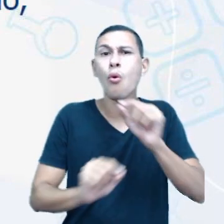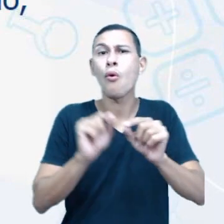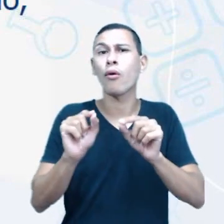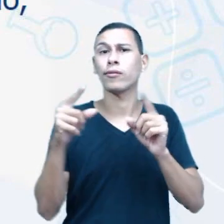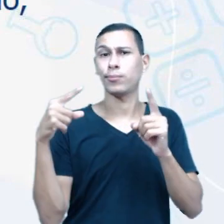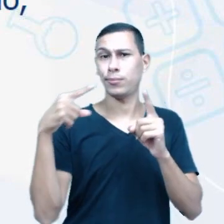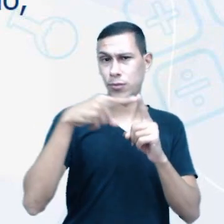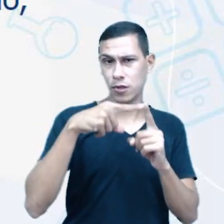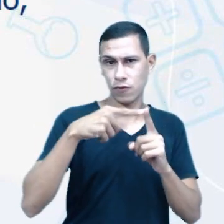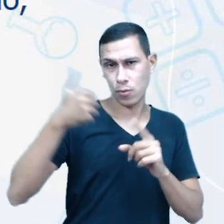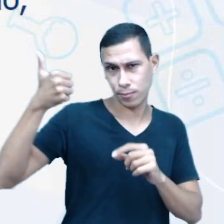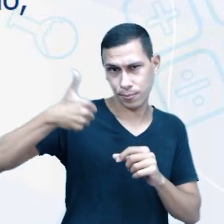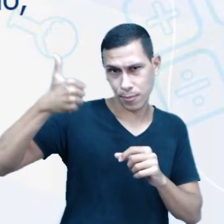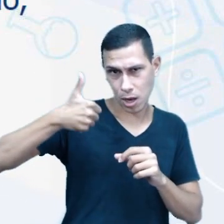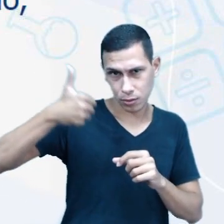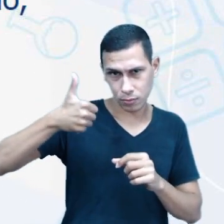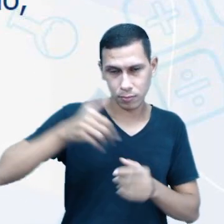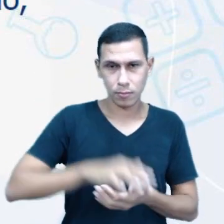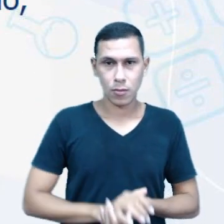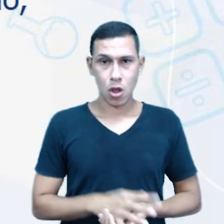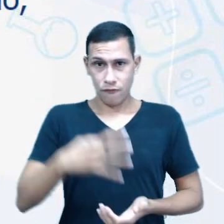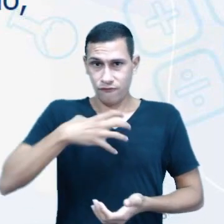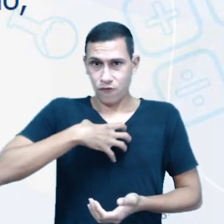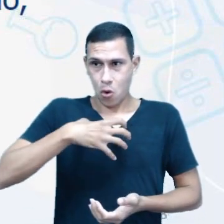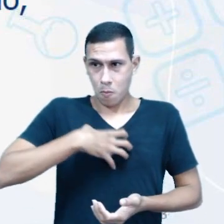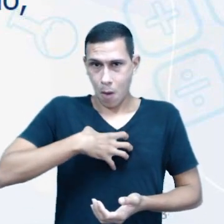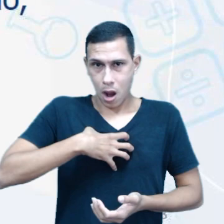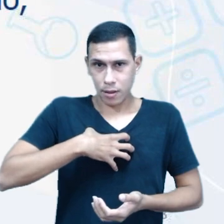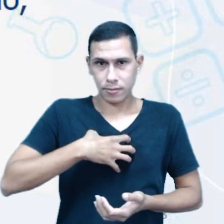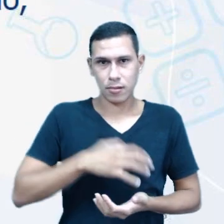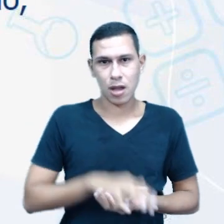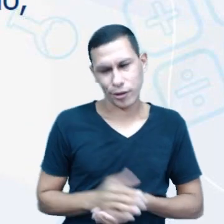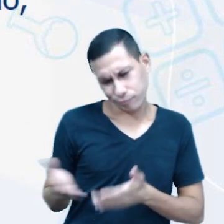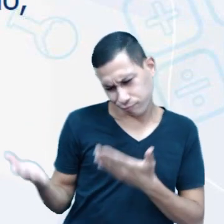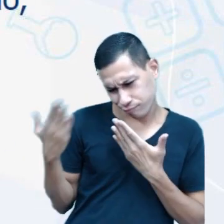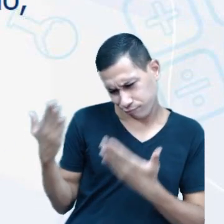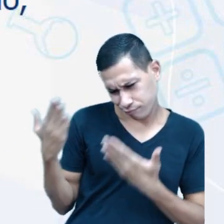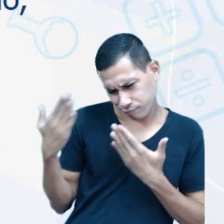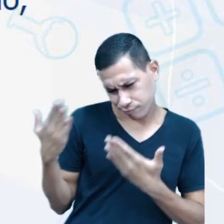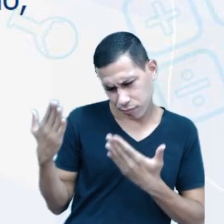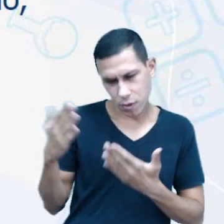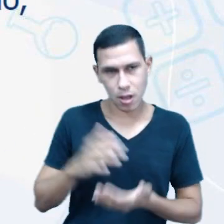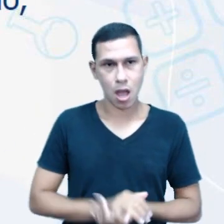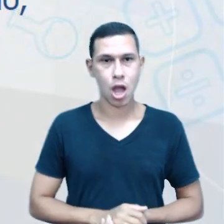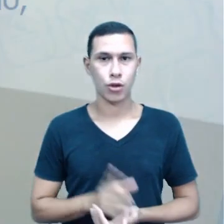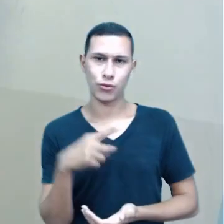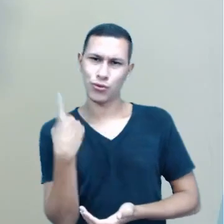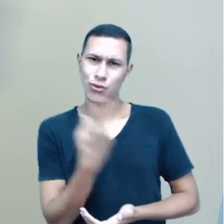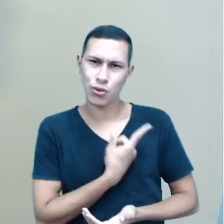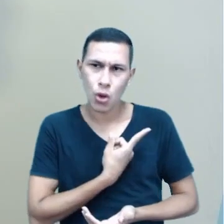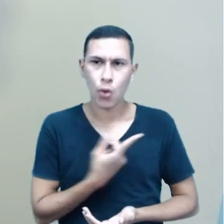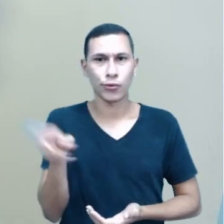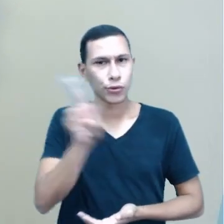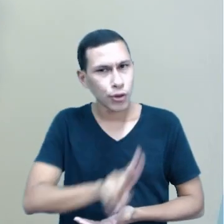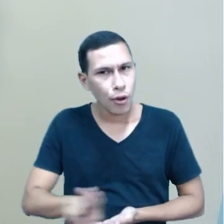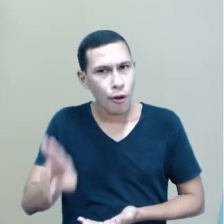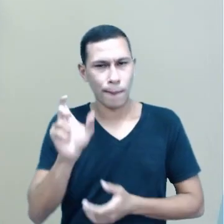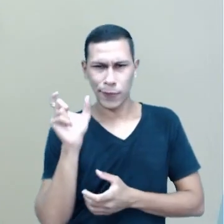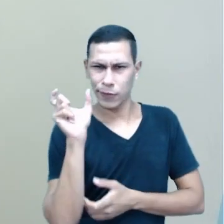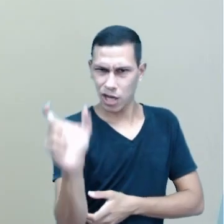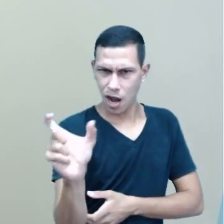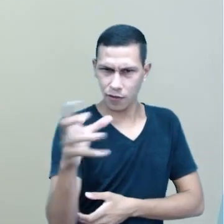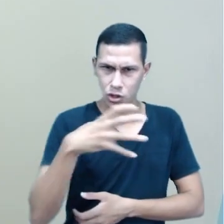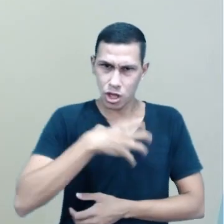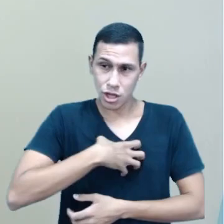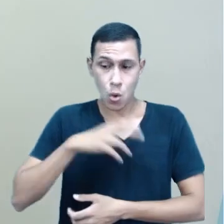A primeira forma de figura de linguagem é a ironia, que é essa que eu vou utilizar palavras com sentido